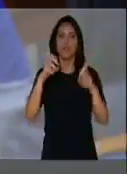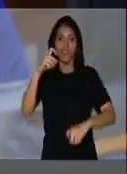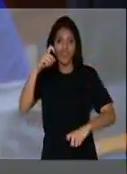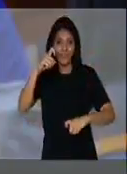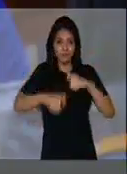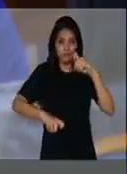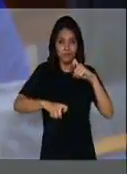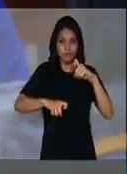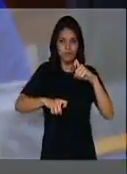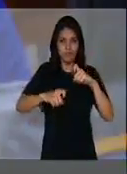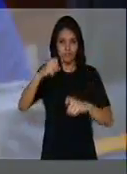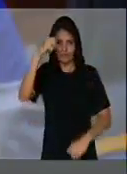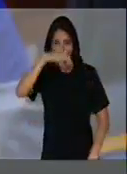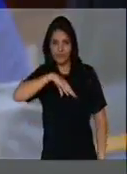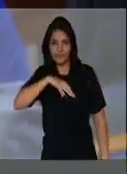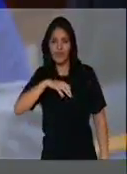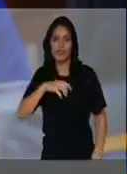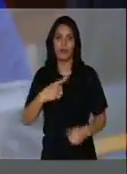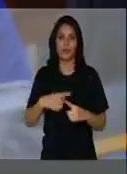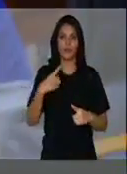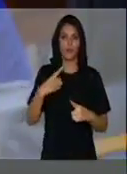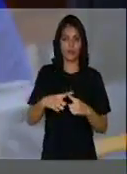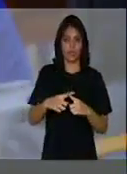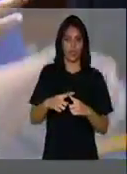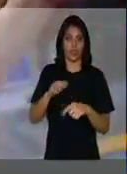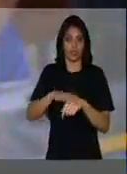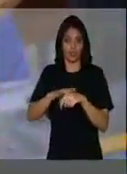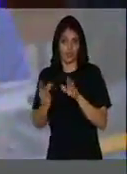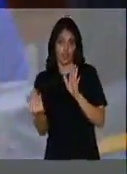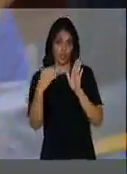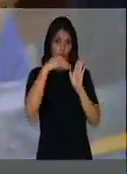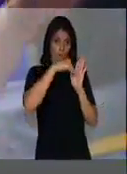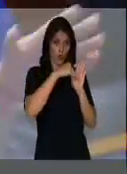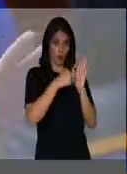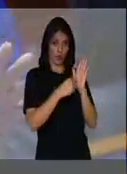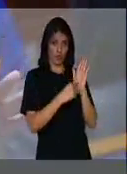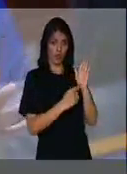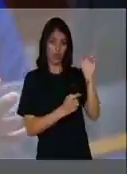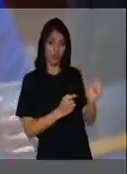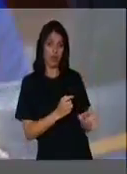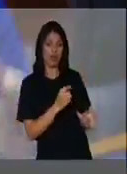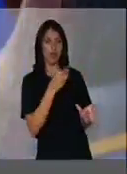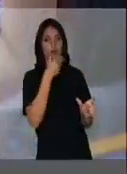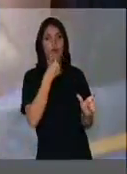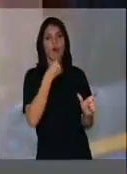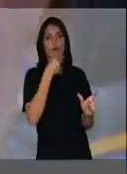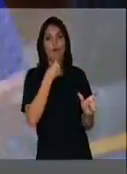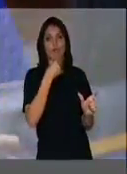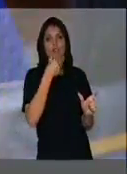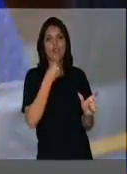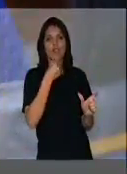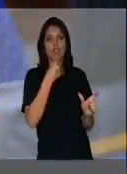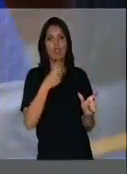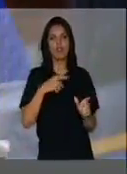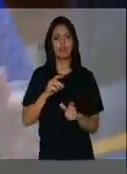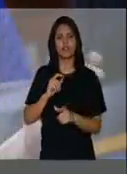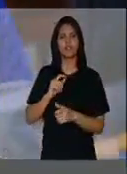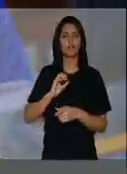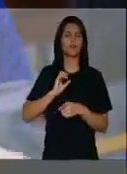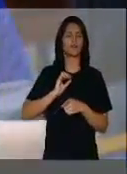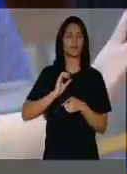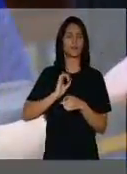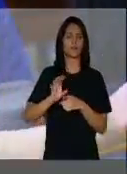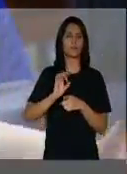verdade, inclui a questão da importunação sexual, que foi aquele caso do homem que ejaculou em São